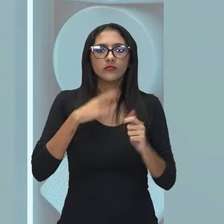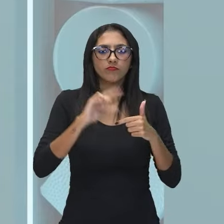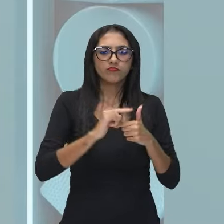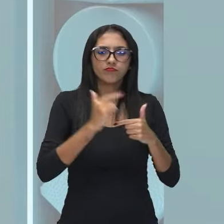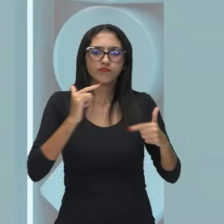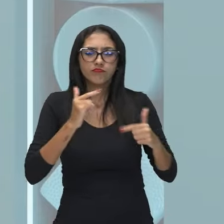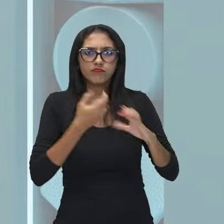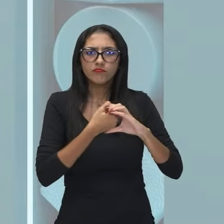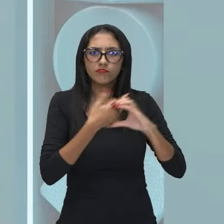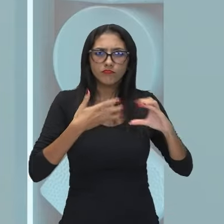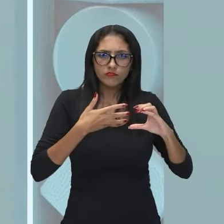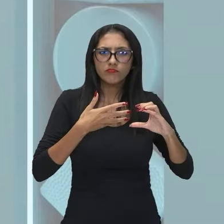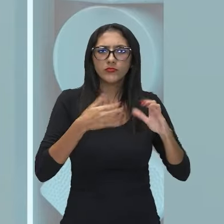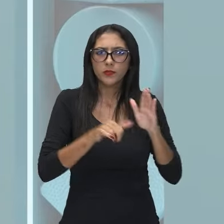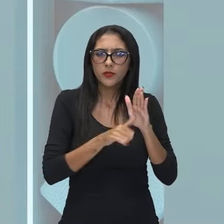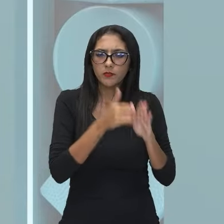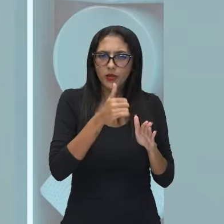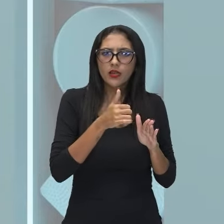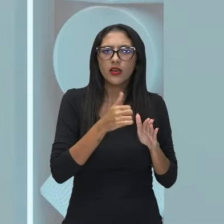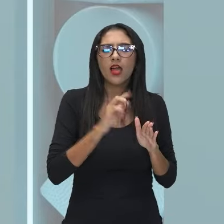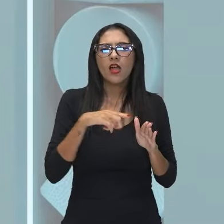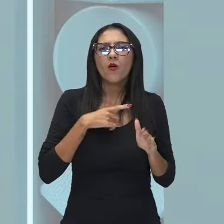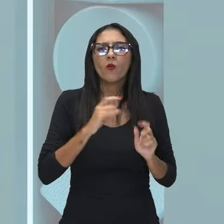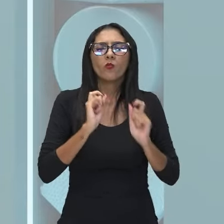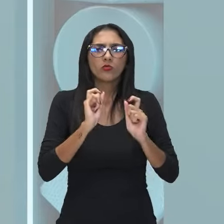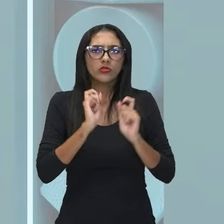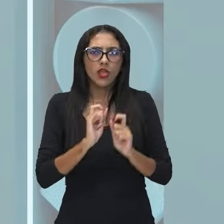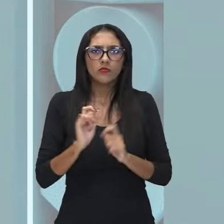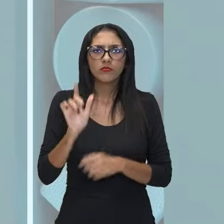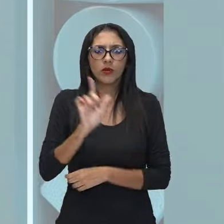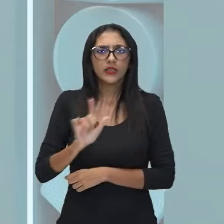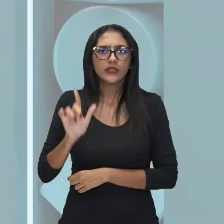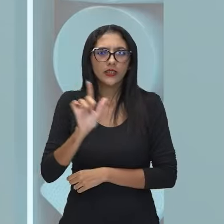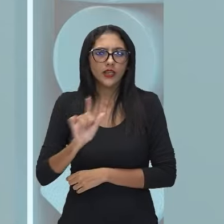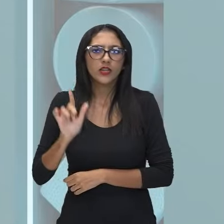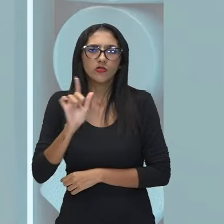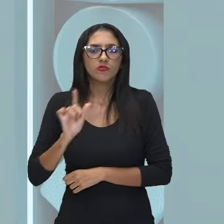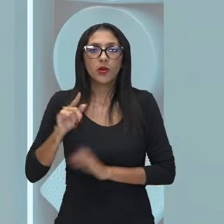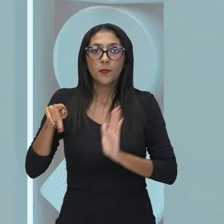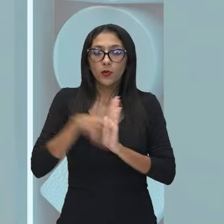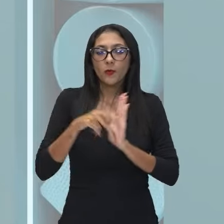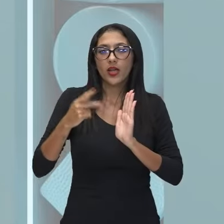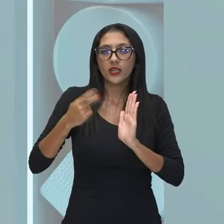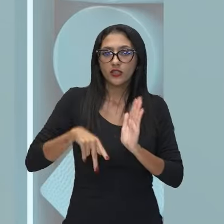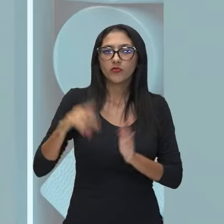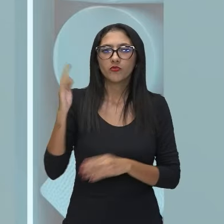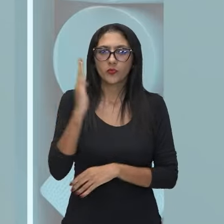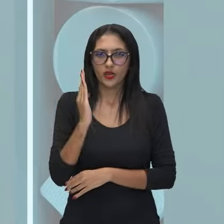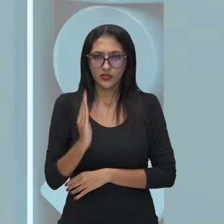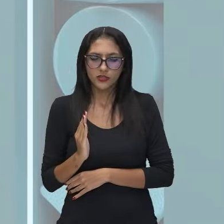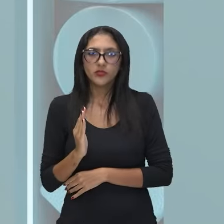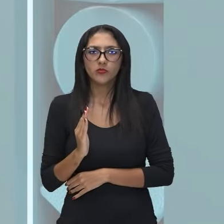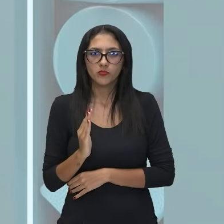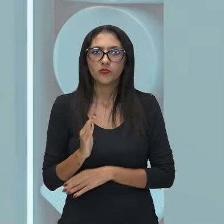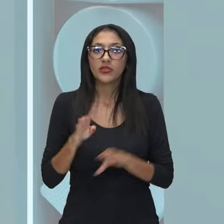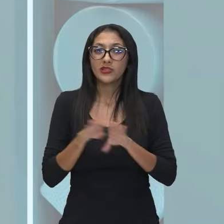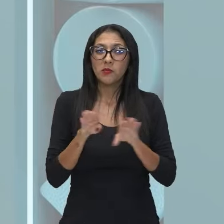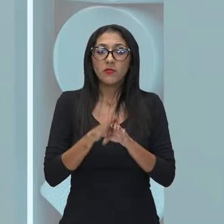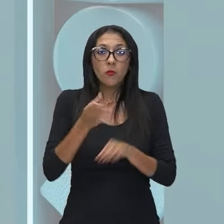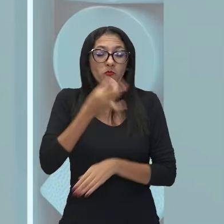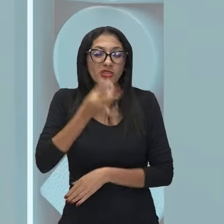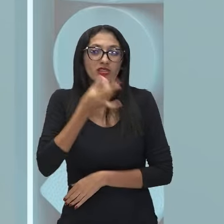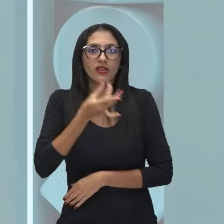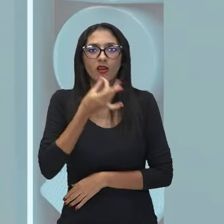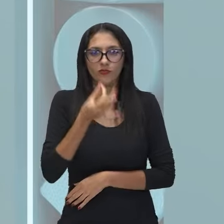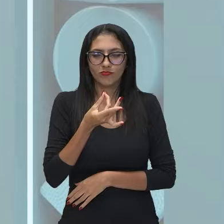primeira fase, é fazer, sim, uma literatura que fale do Brasil e que fale do Brasil de forma crítica.